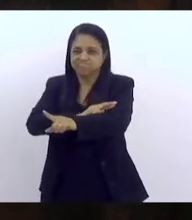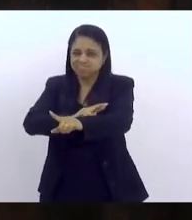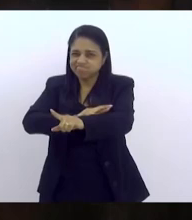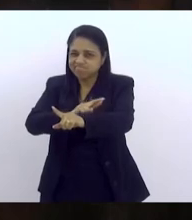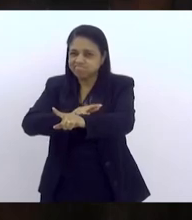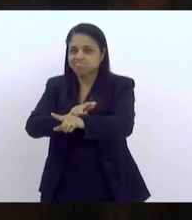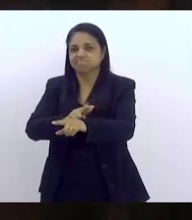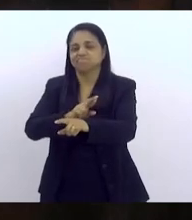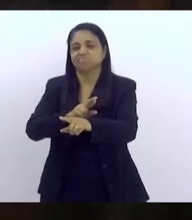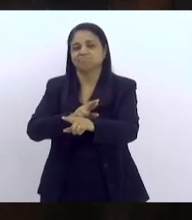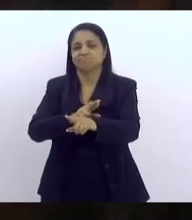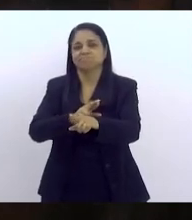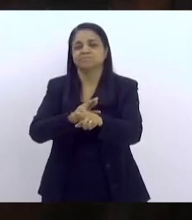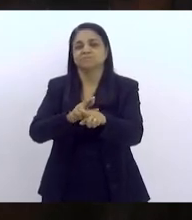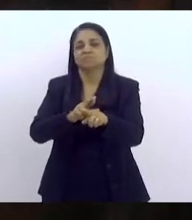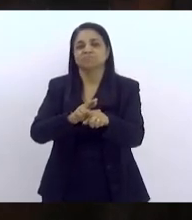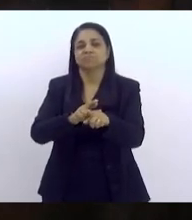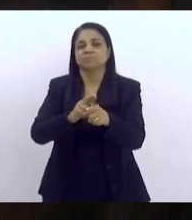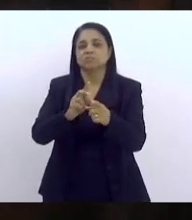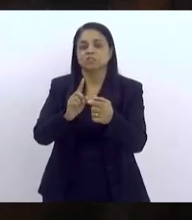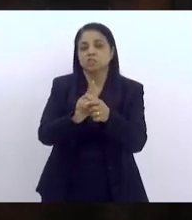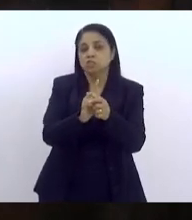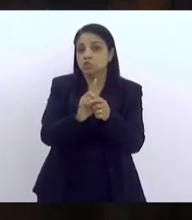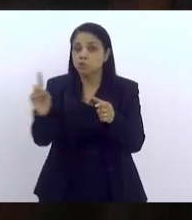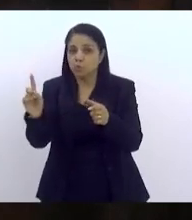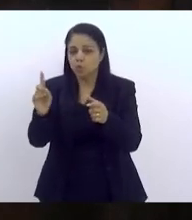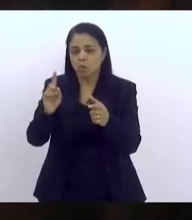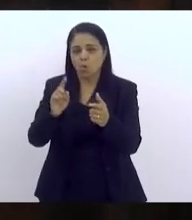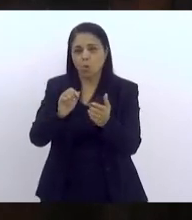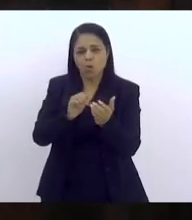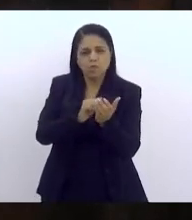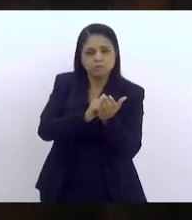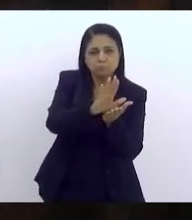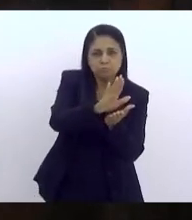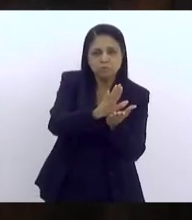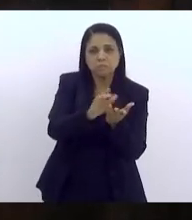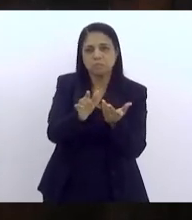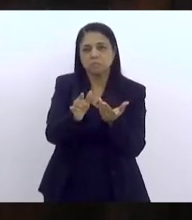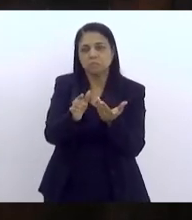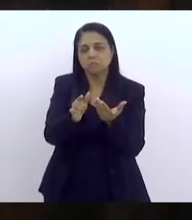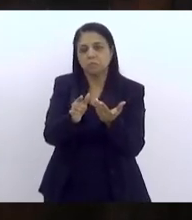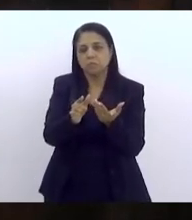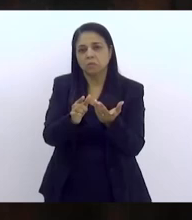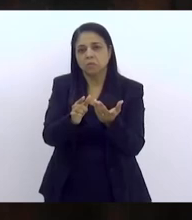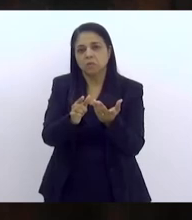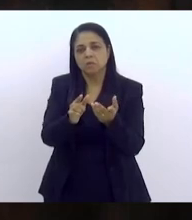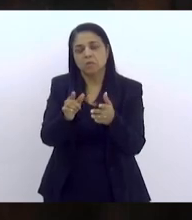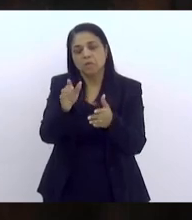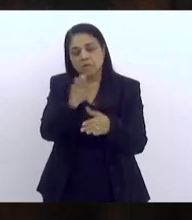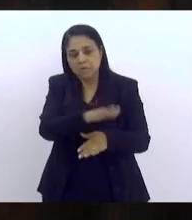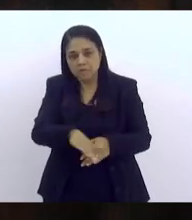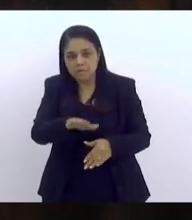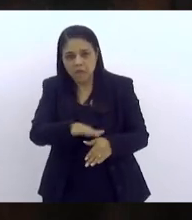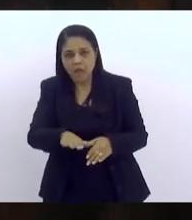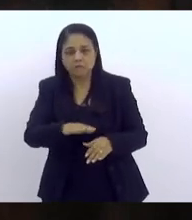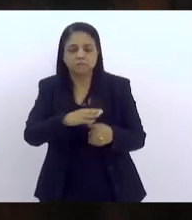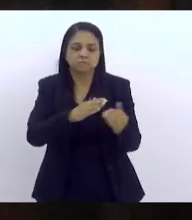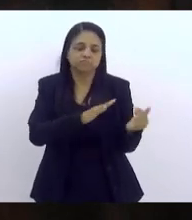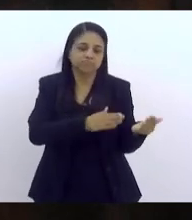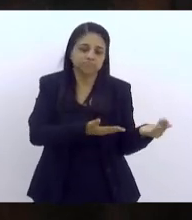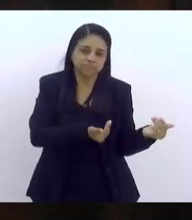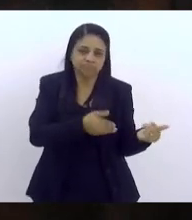acaba excluindo, ou expulsando, ou ejetando crianças e adolescentes dessas unidades